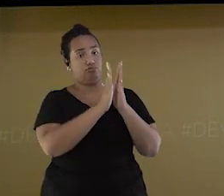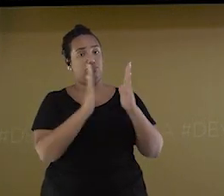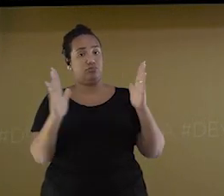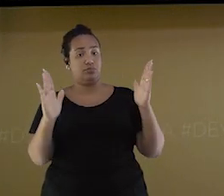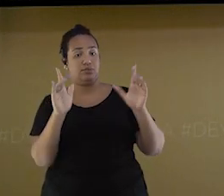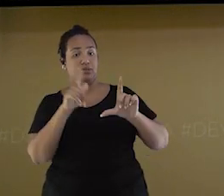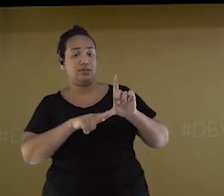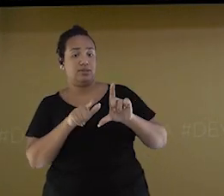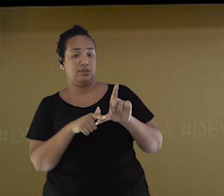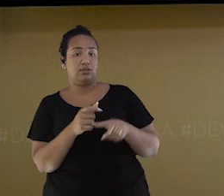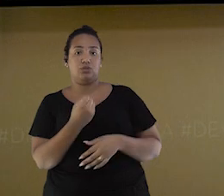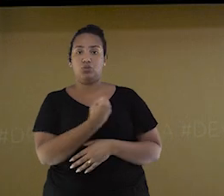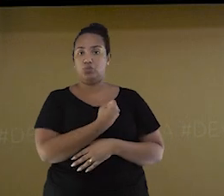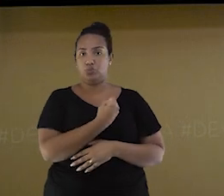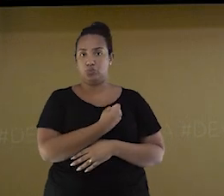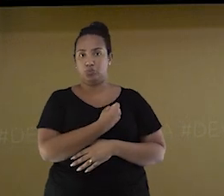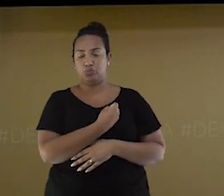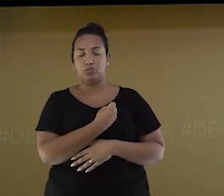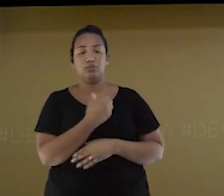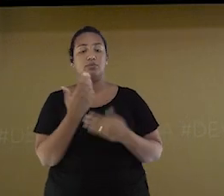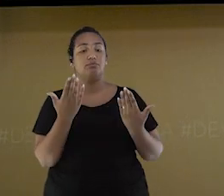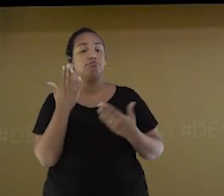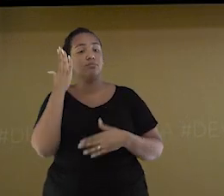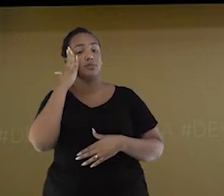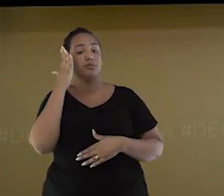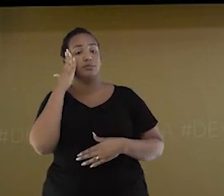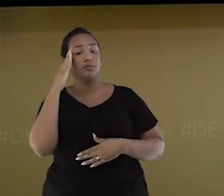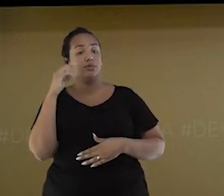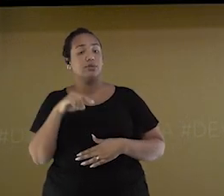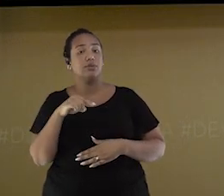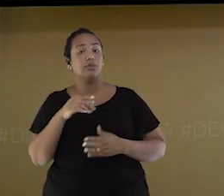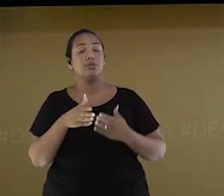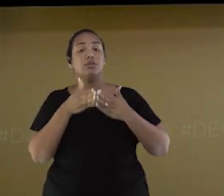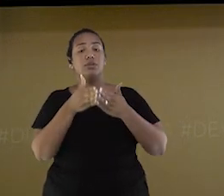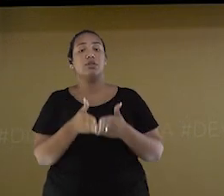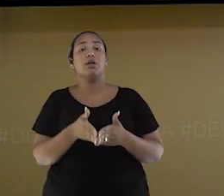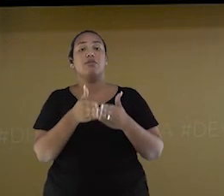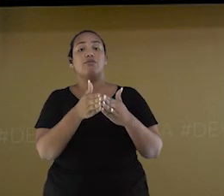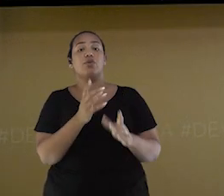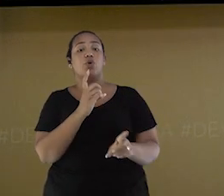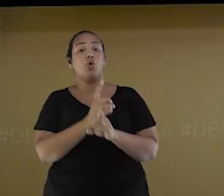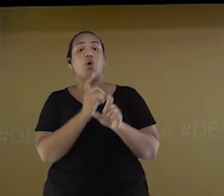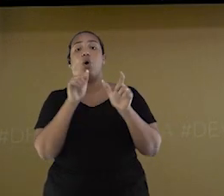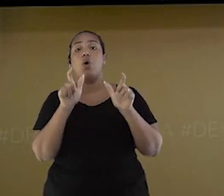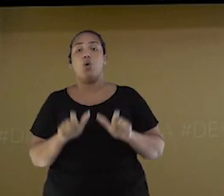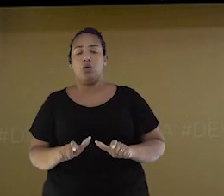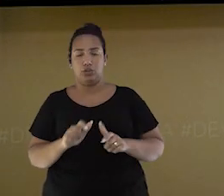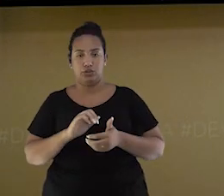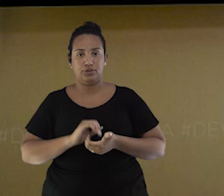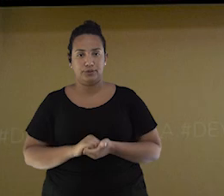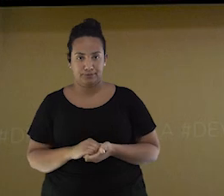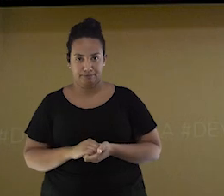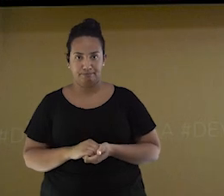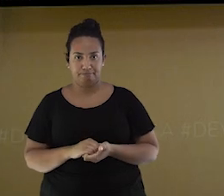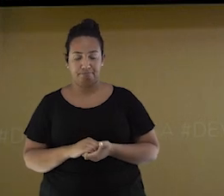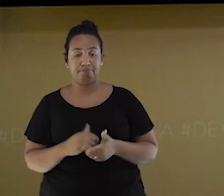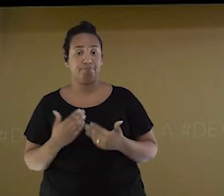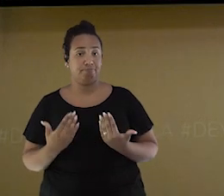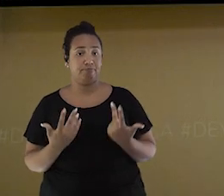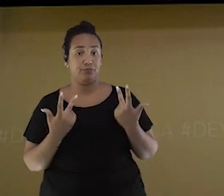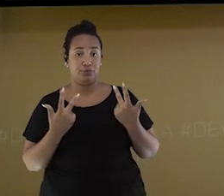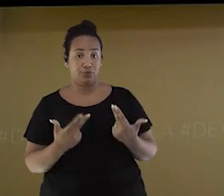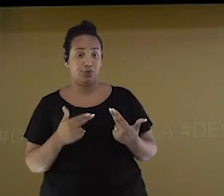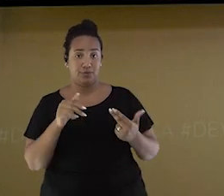dos quadriculados, onde estão os equipamentos e navios do adversário. Assim como nas coordenadas